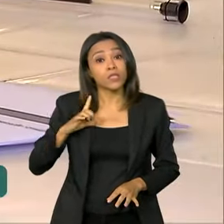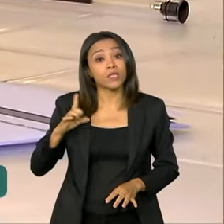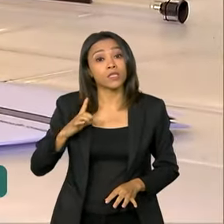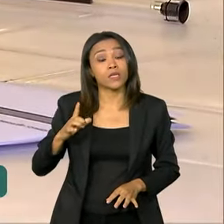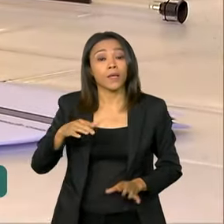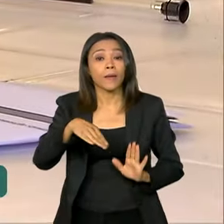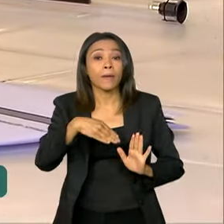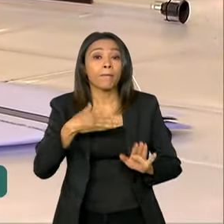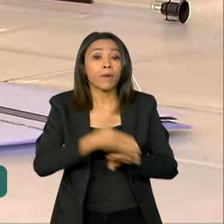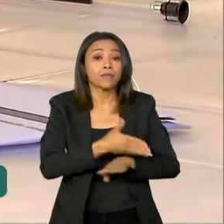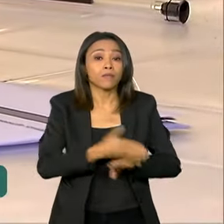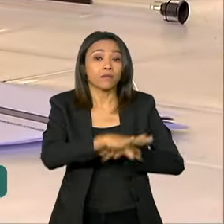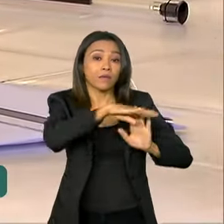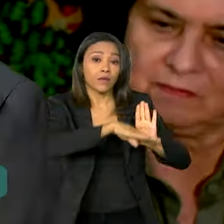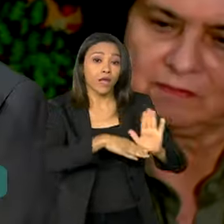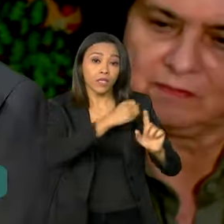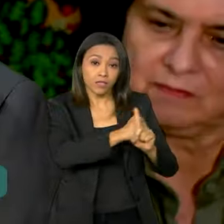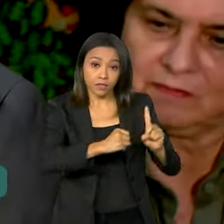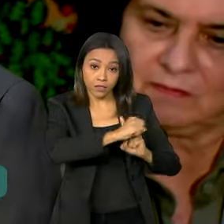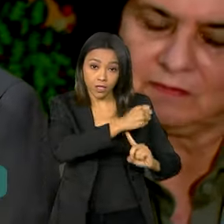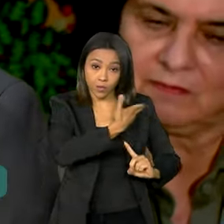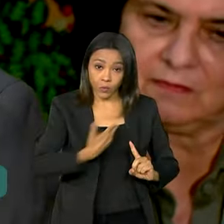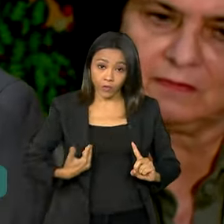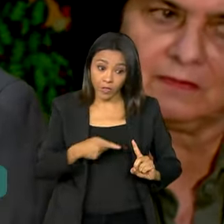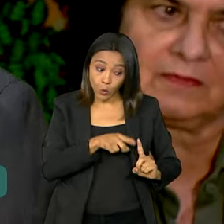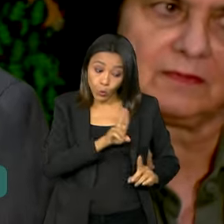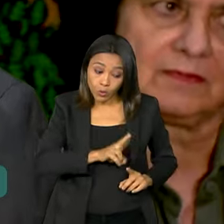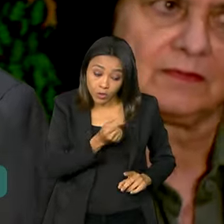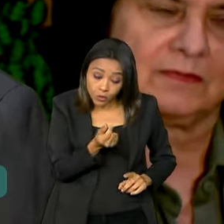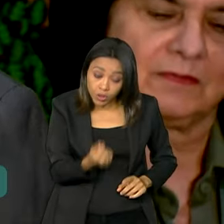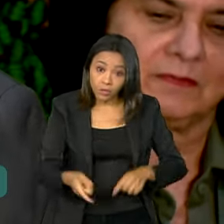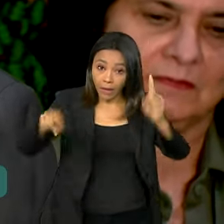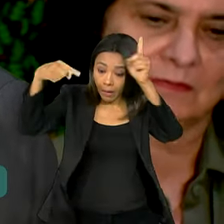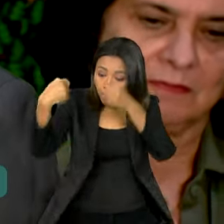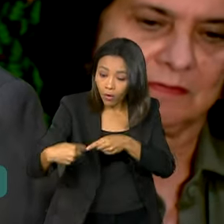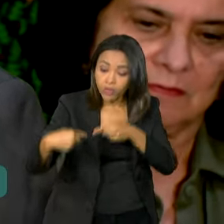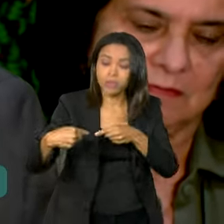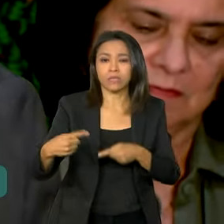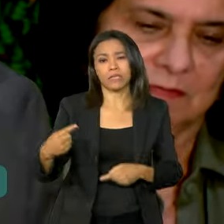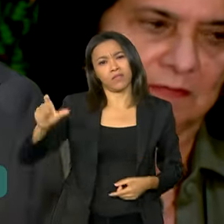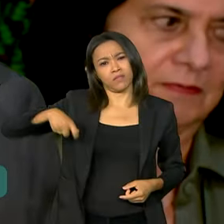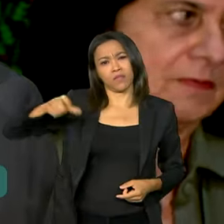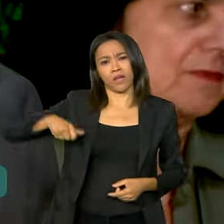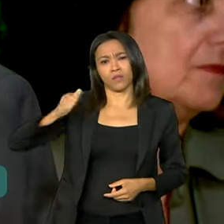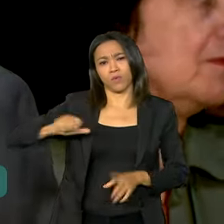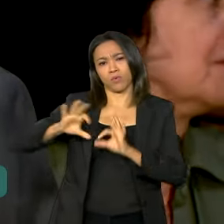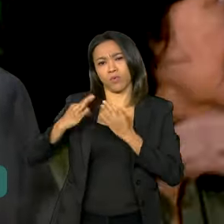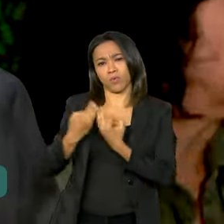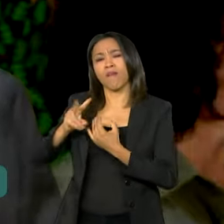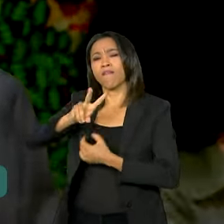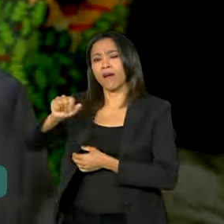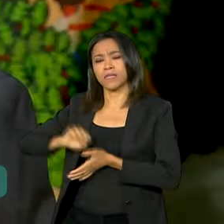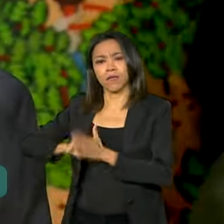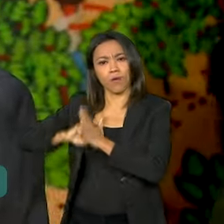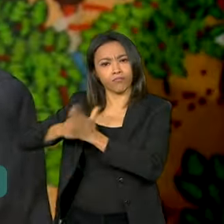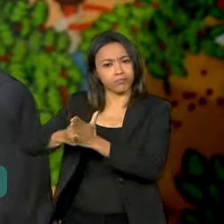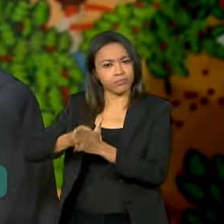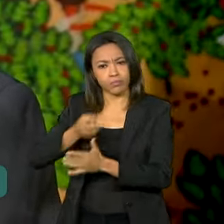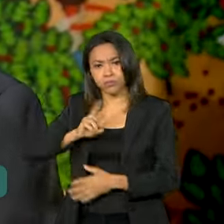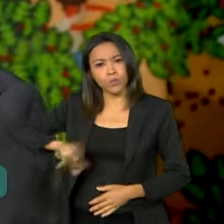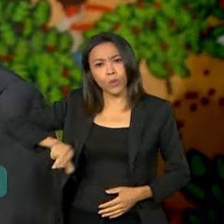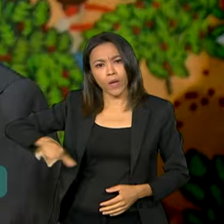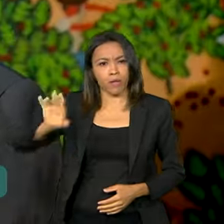para fazer as apostas e adiantou que cartões do Bolsa Família vão ser vedados para este uso.